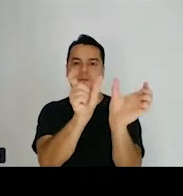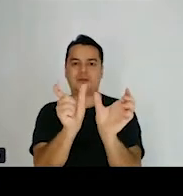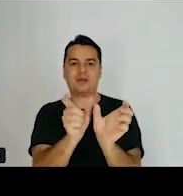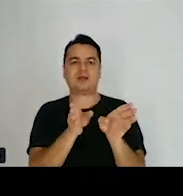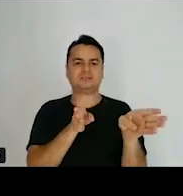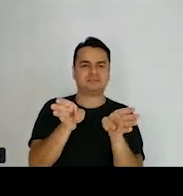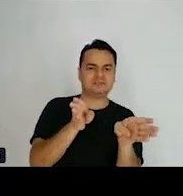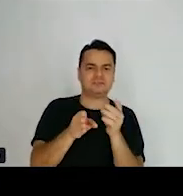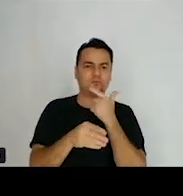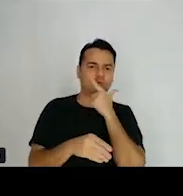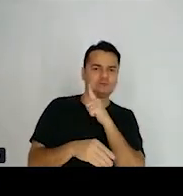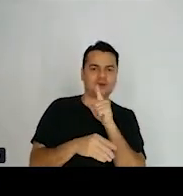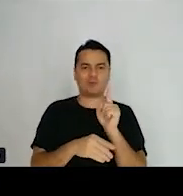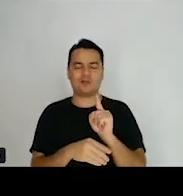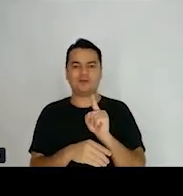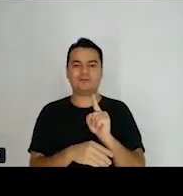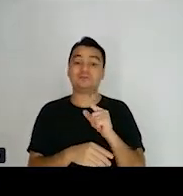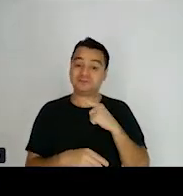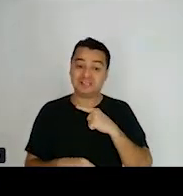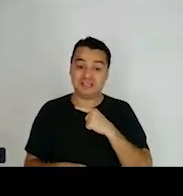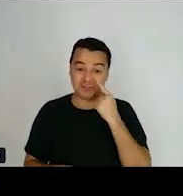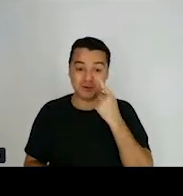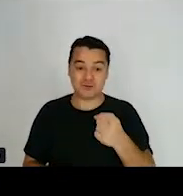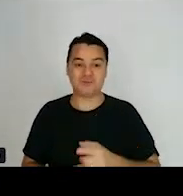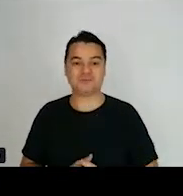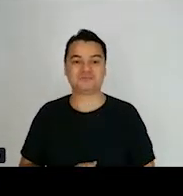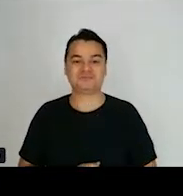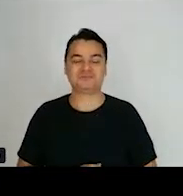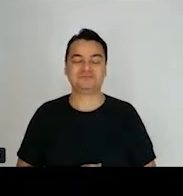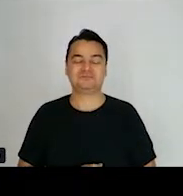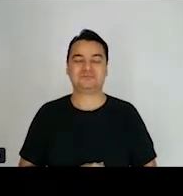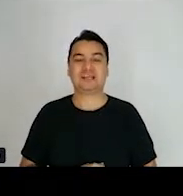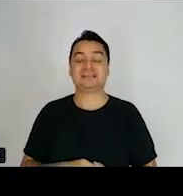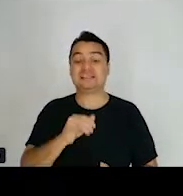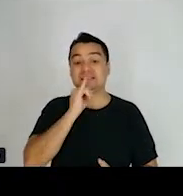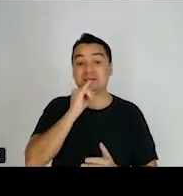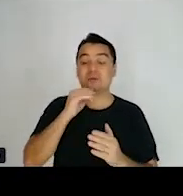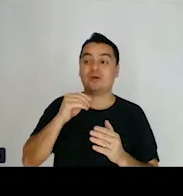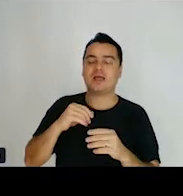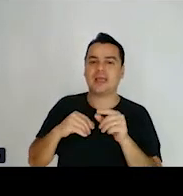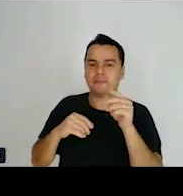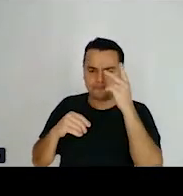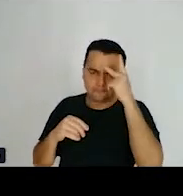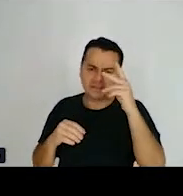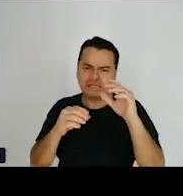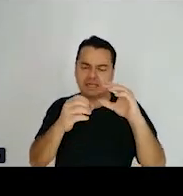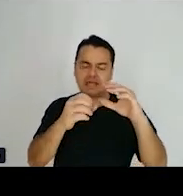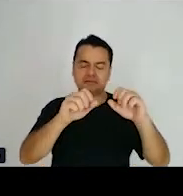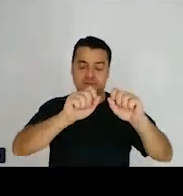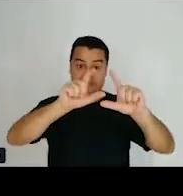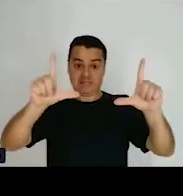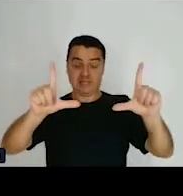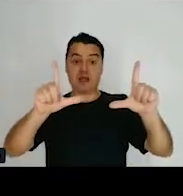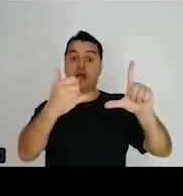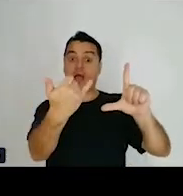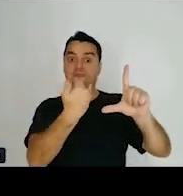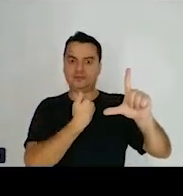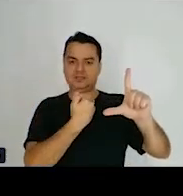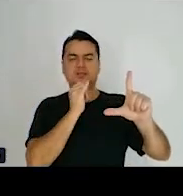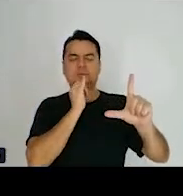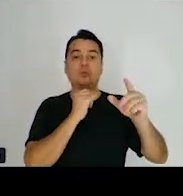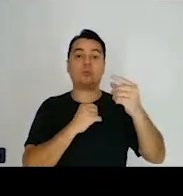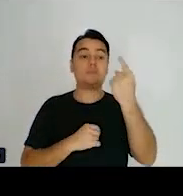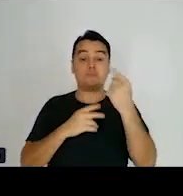graus de série, graus educacionais. Então, do primeiro ao quinto ano escolar, significa que a